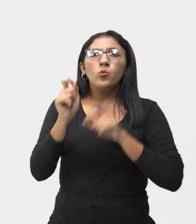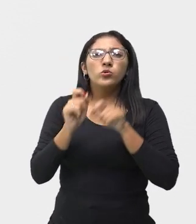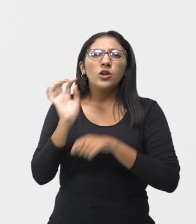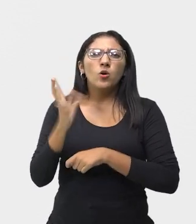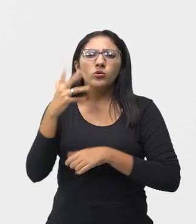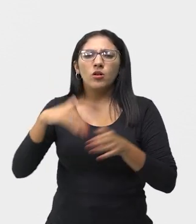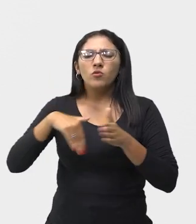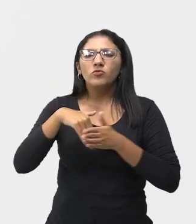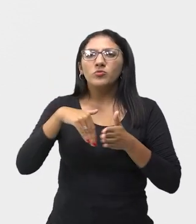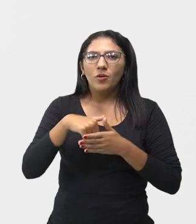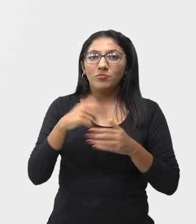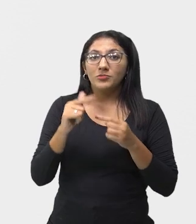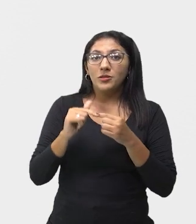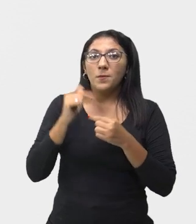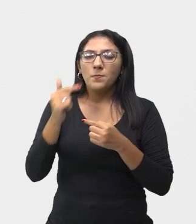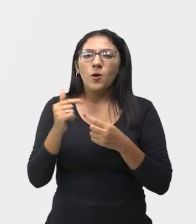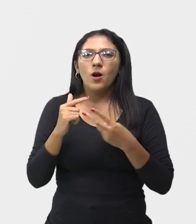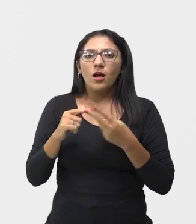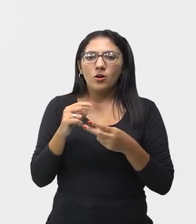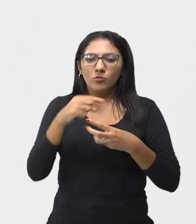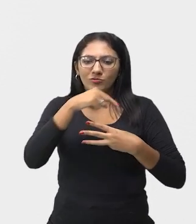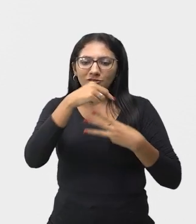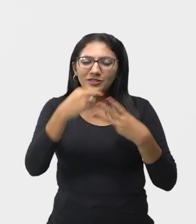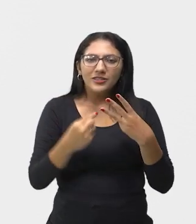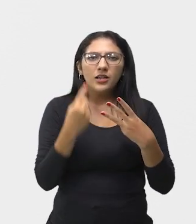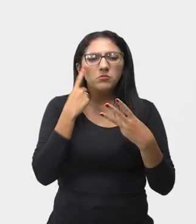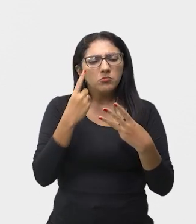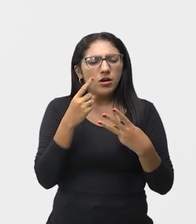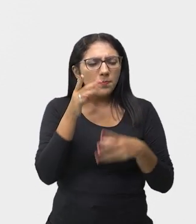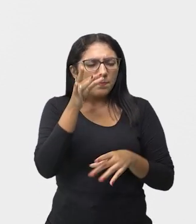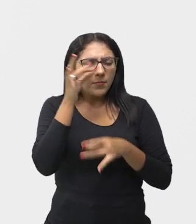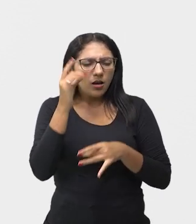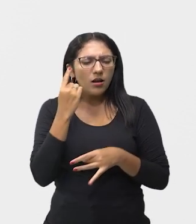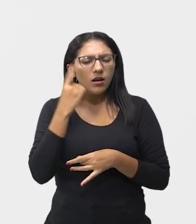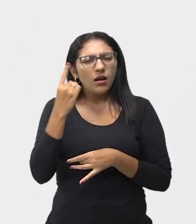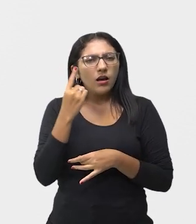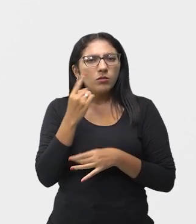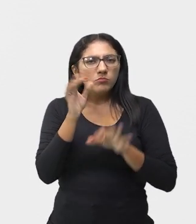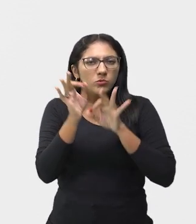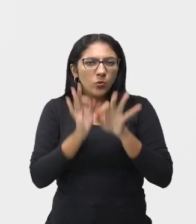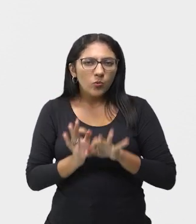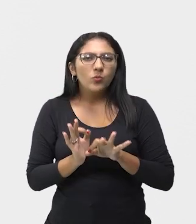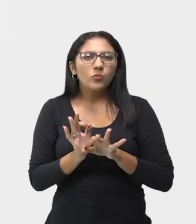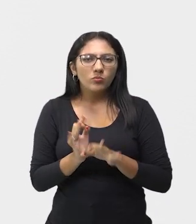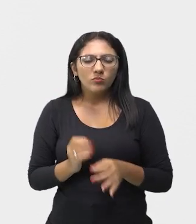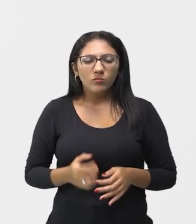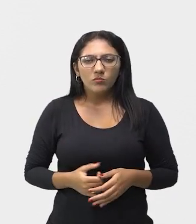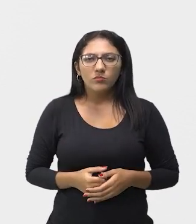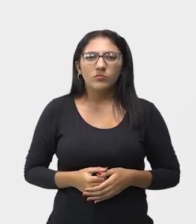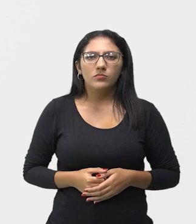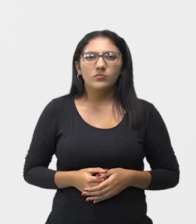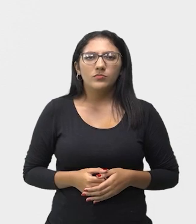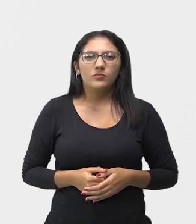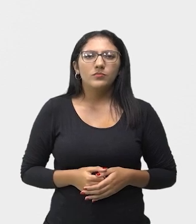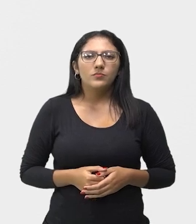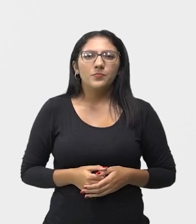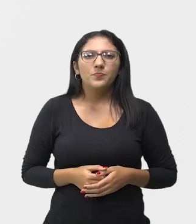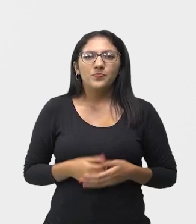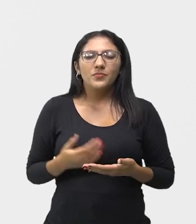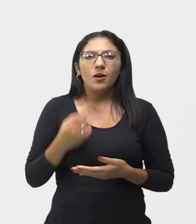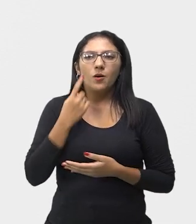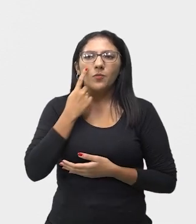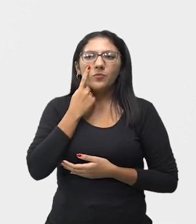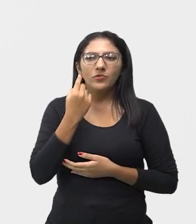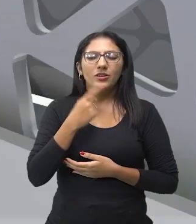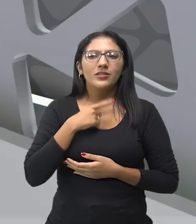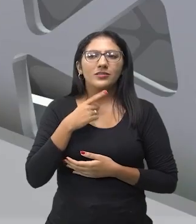palhaços vão fazer aquele tema ali sugerido pelo público, certo? Então, esse